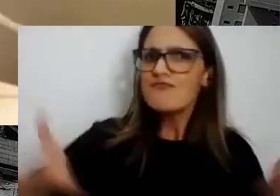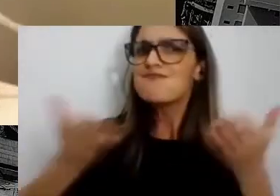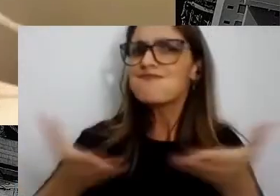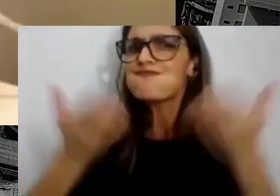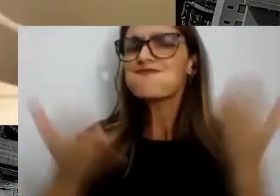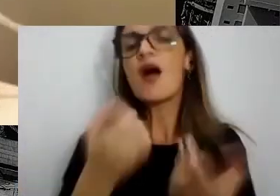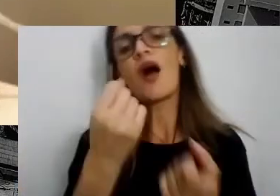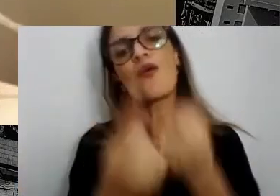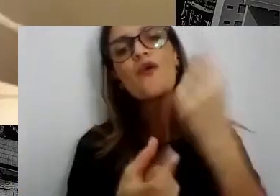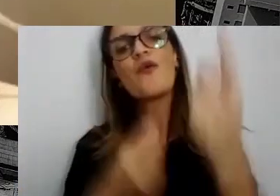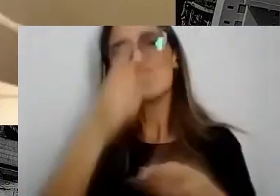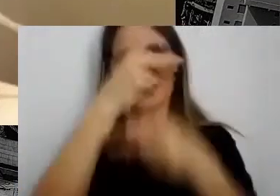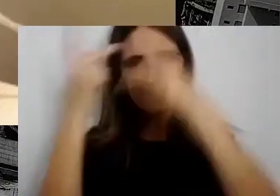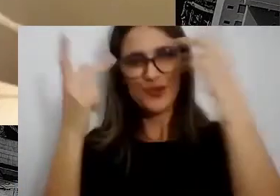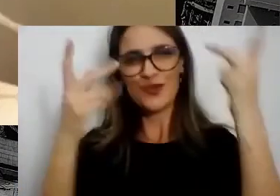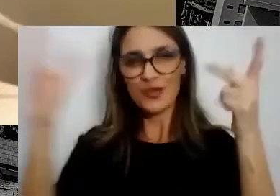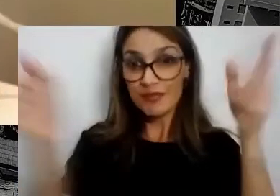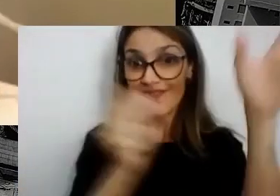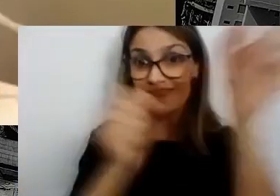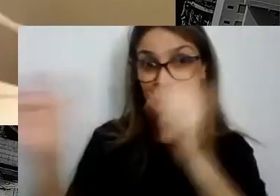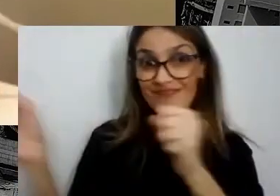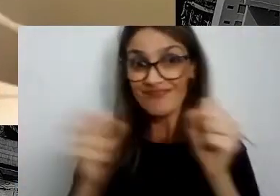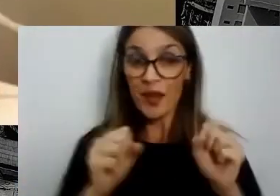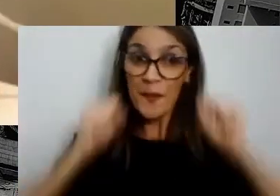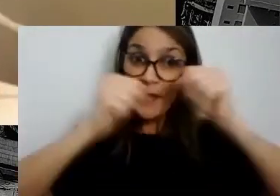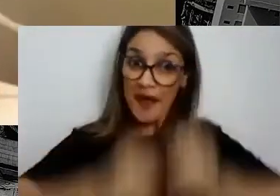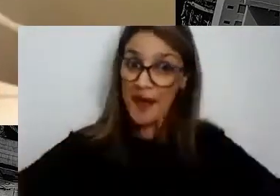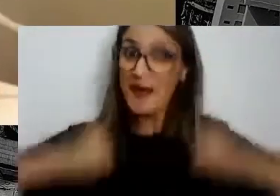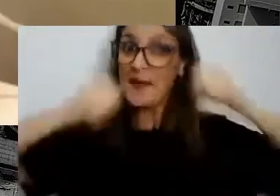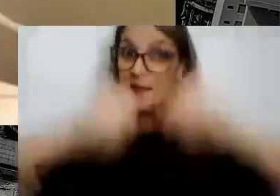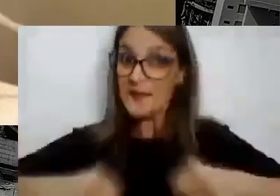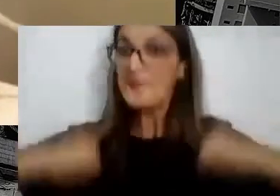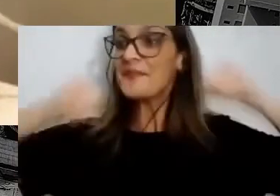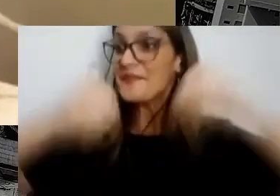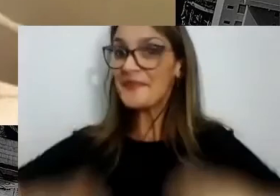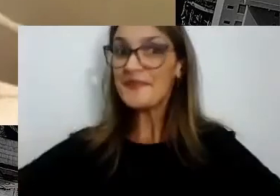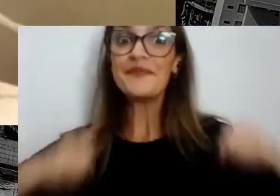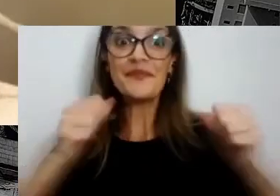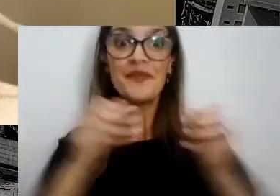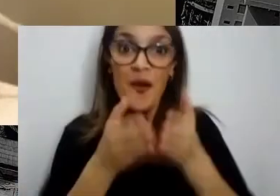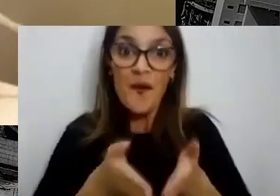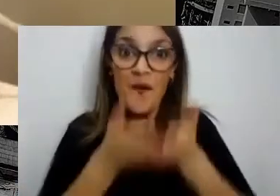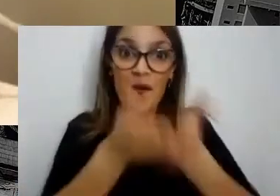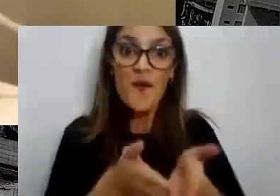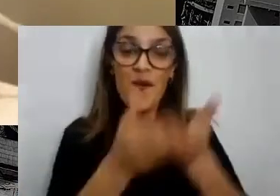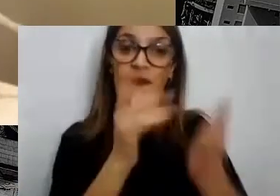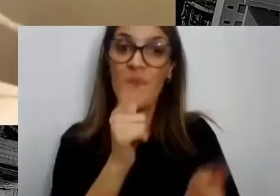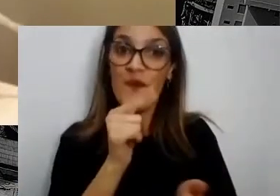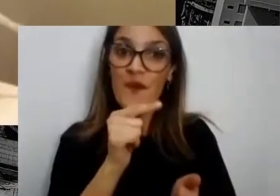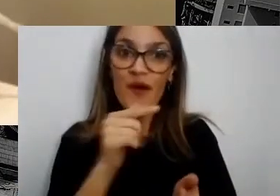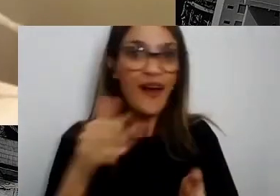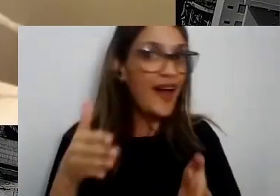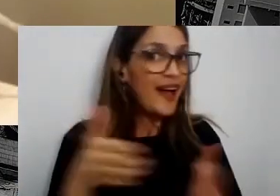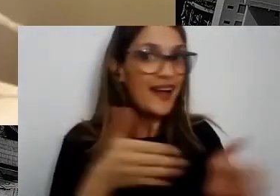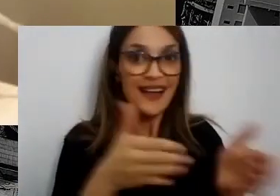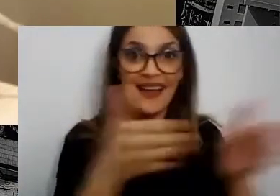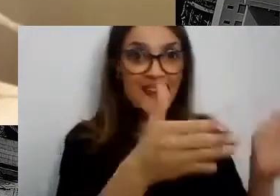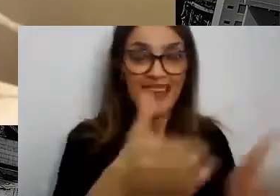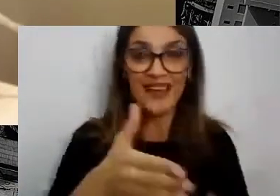especiais para remarem de bote pelo Rio Pinheiros. Você já imaginou como seria essa experiência se você estivesse lá?